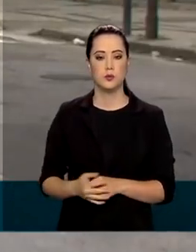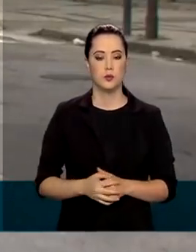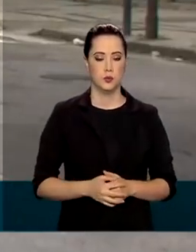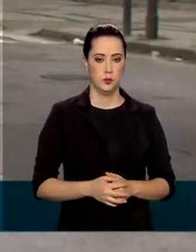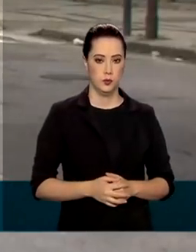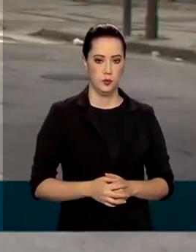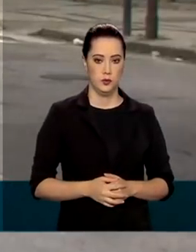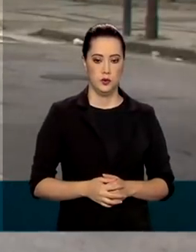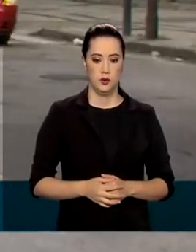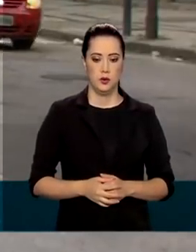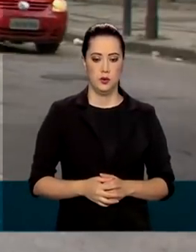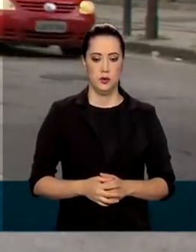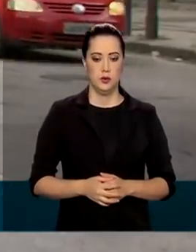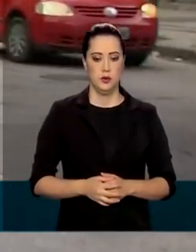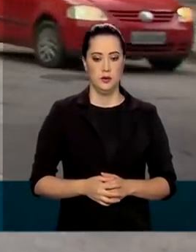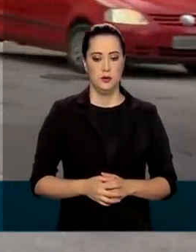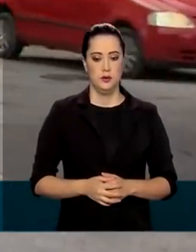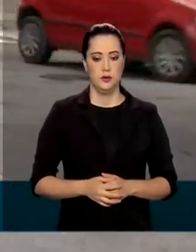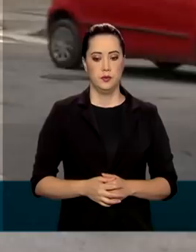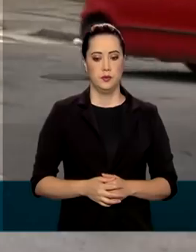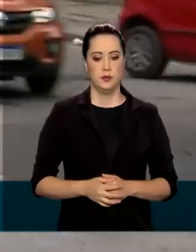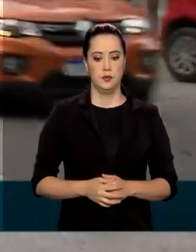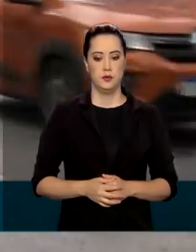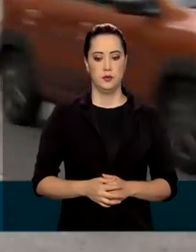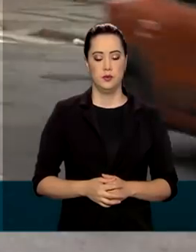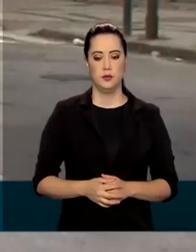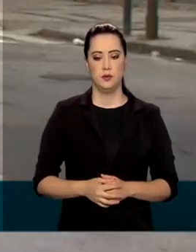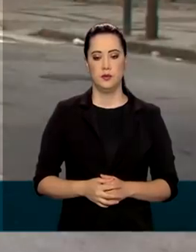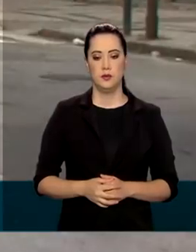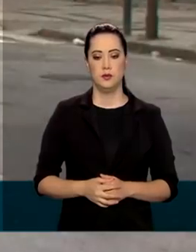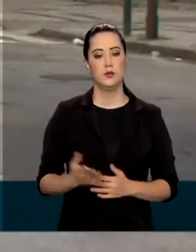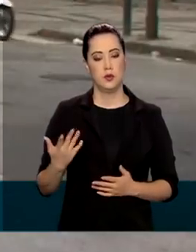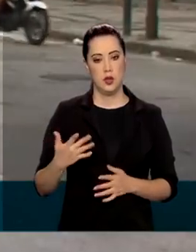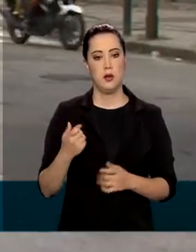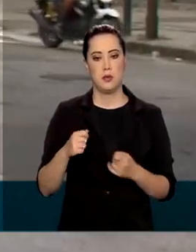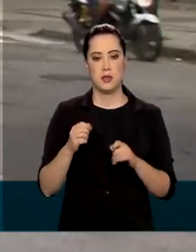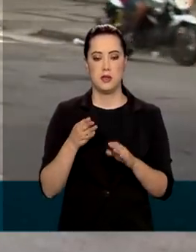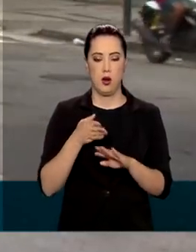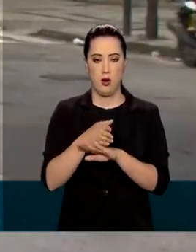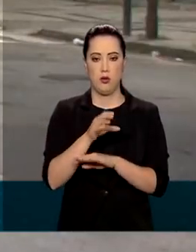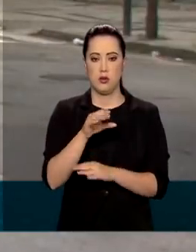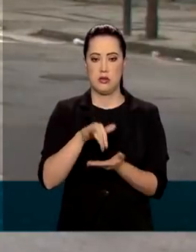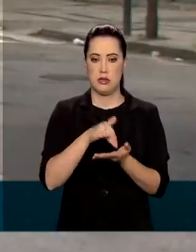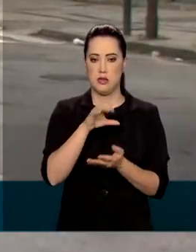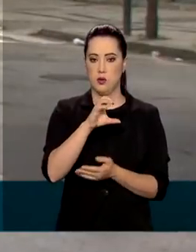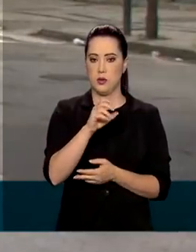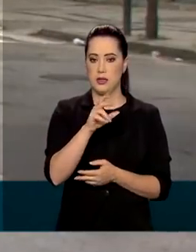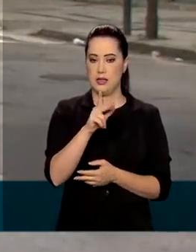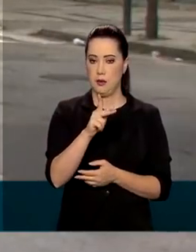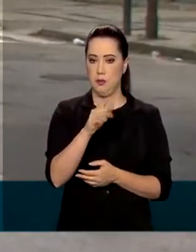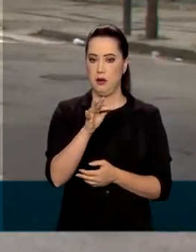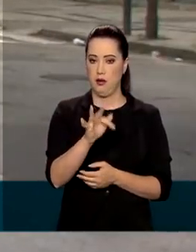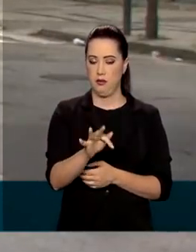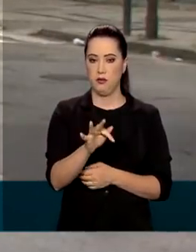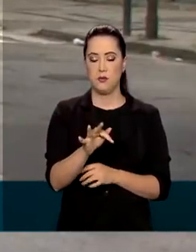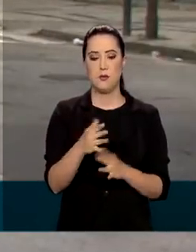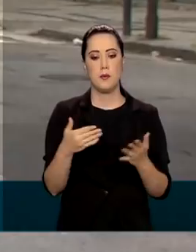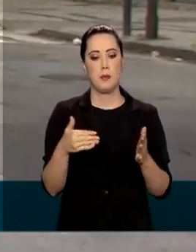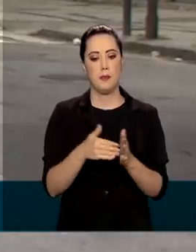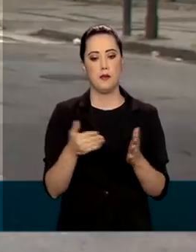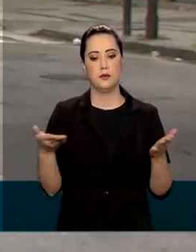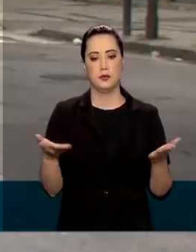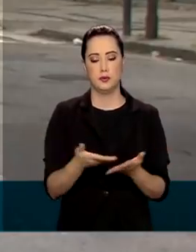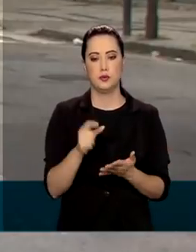devoluçãoauxilioemergencial.cidadania.gov.br e inserir o CPF do beneficiário. Até agora, quase